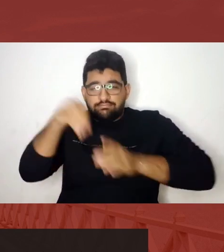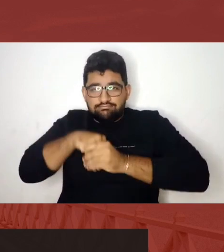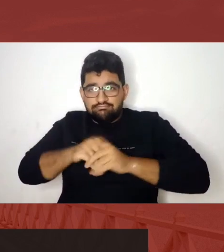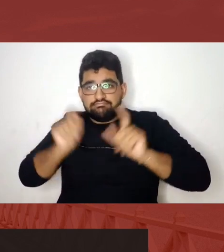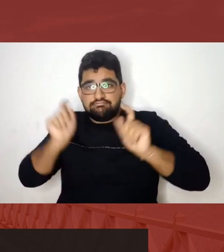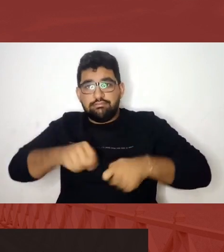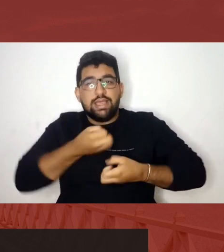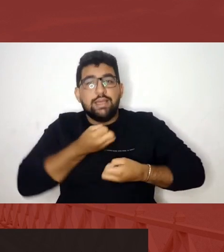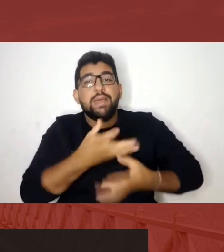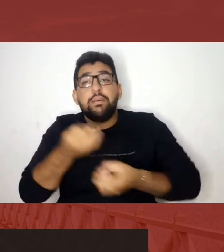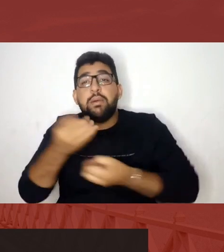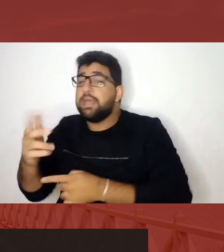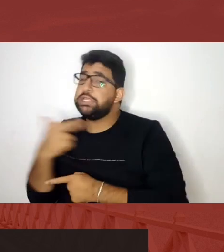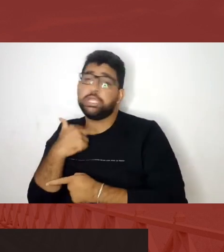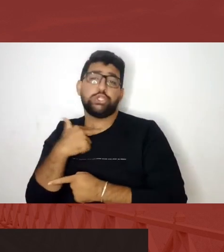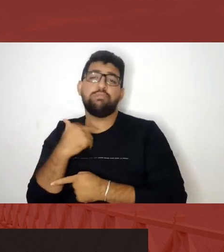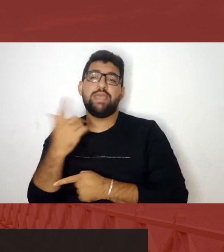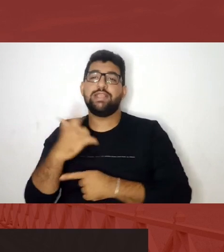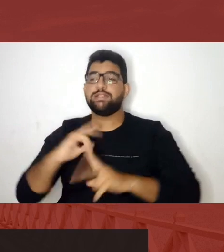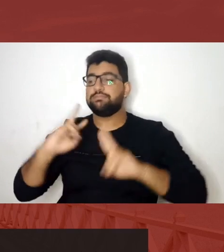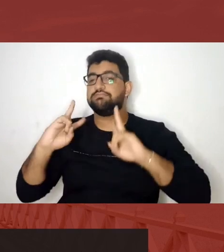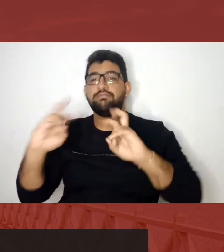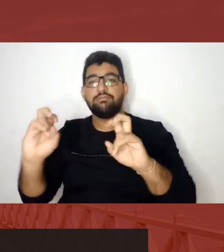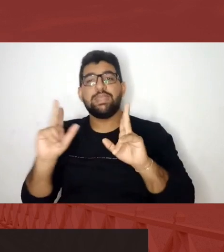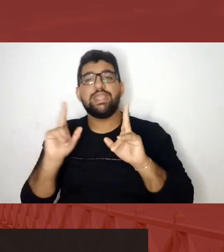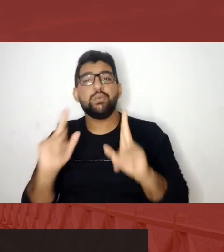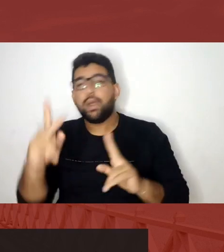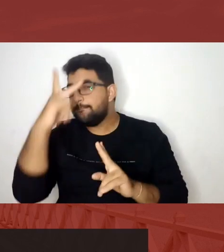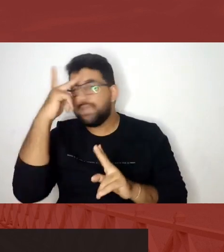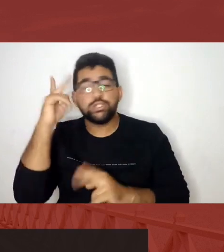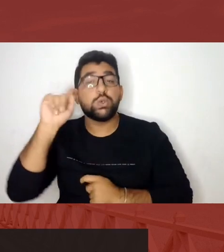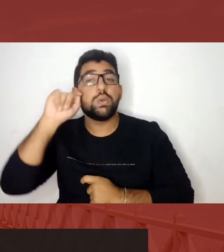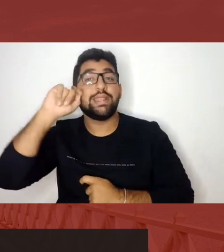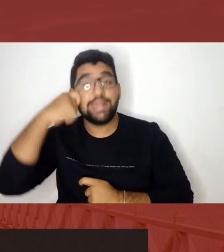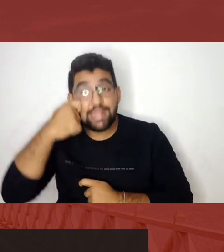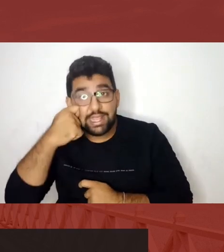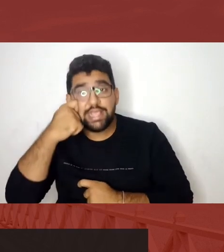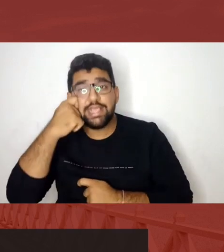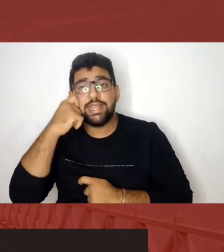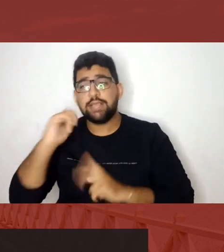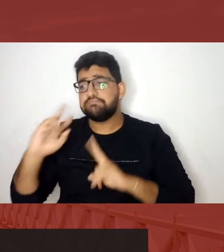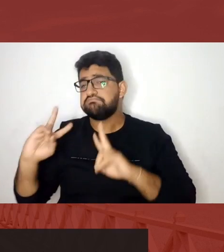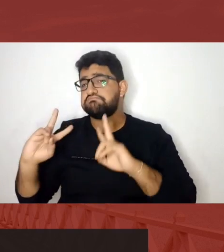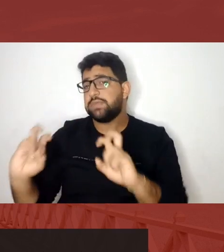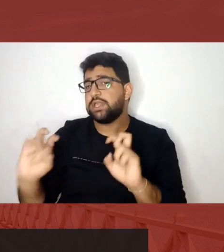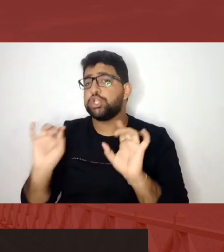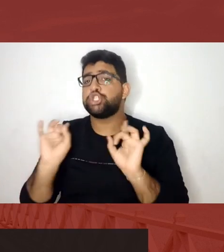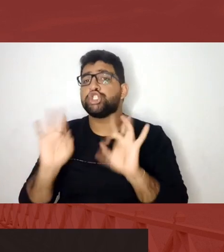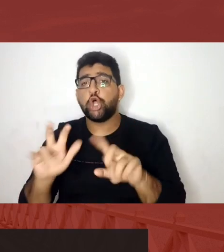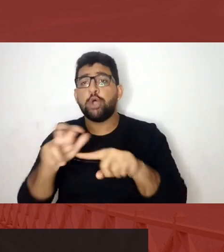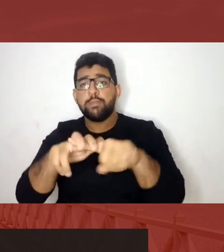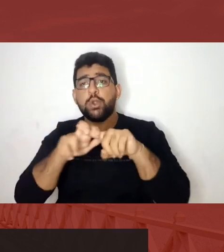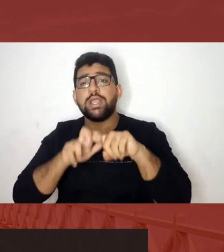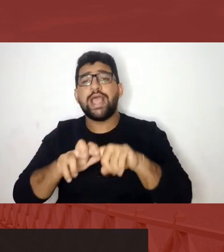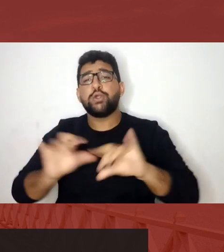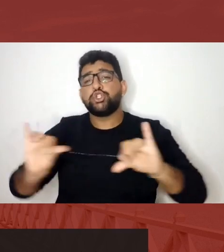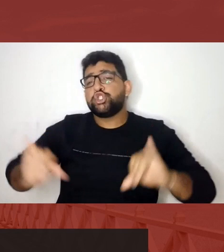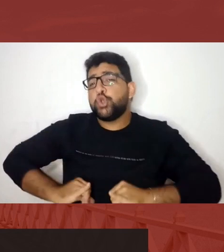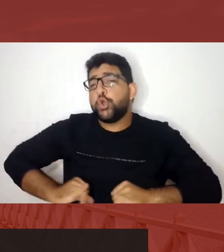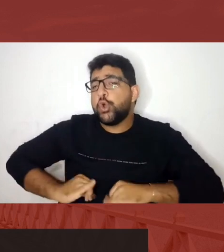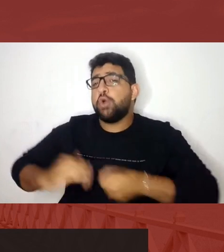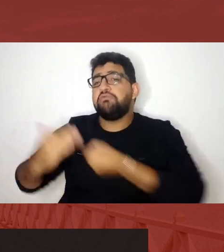eu não quero ser lida apenas como uma pessoa preta que se lê só pela dor, pela opressão.